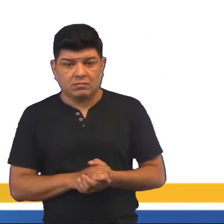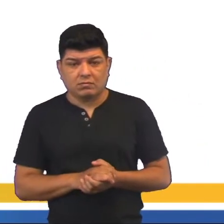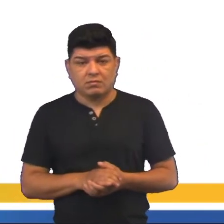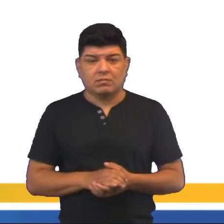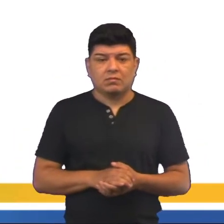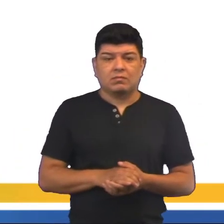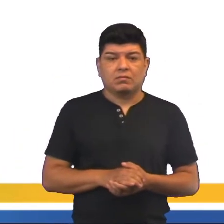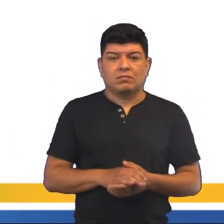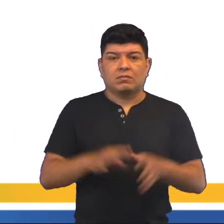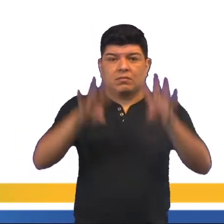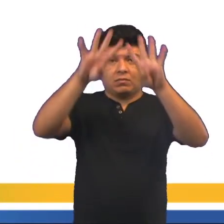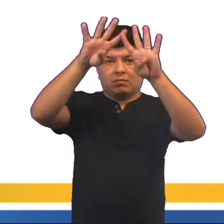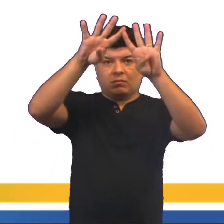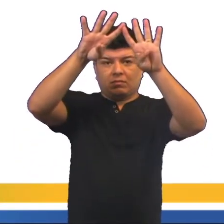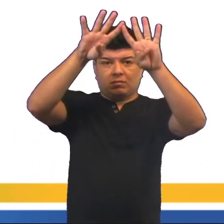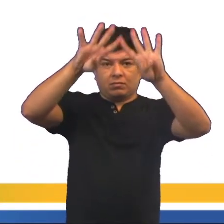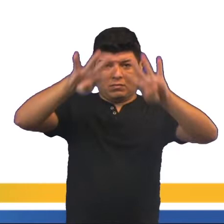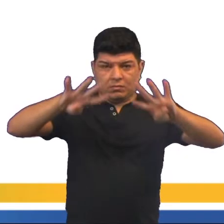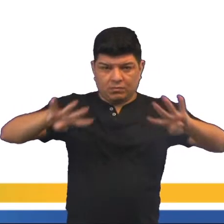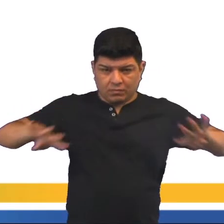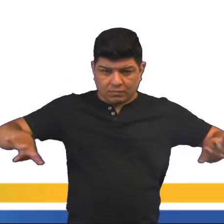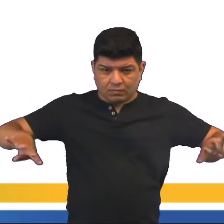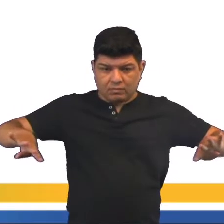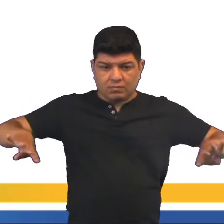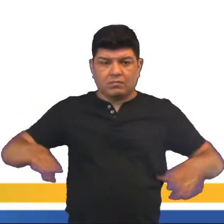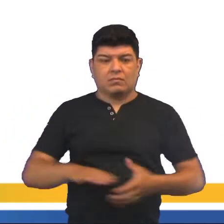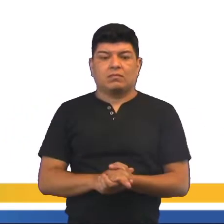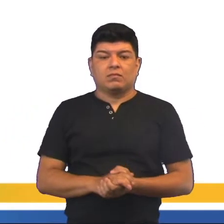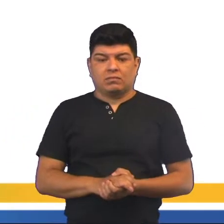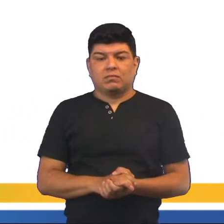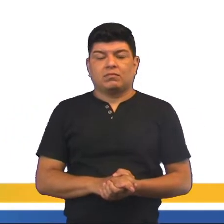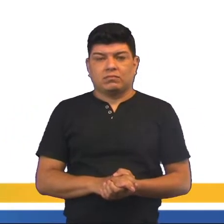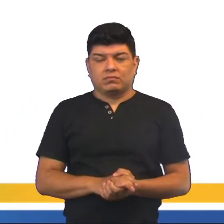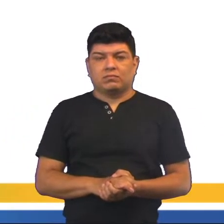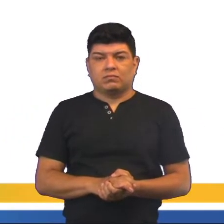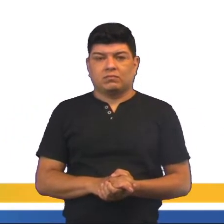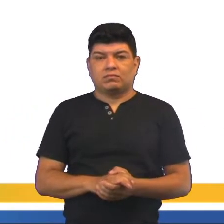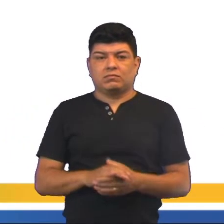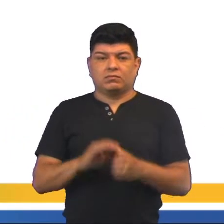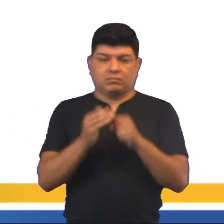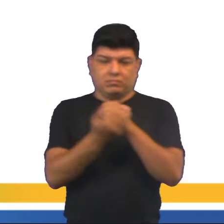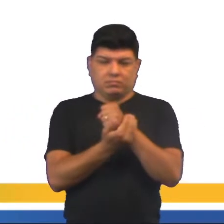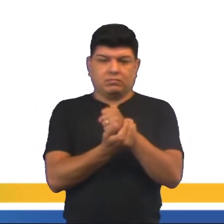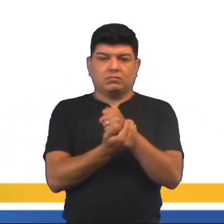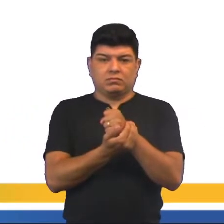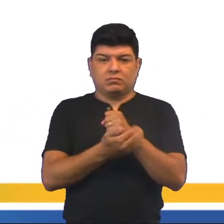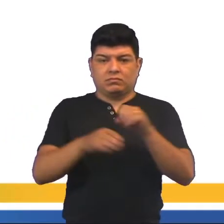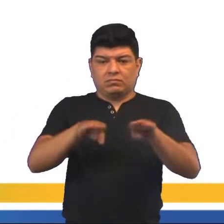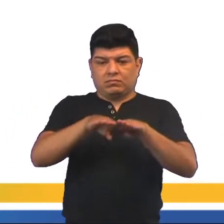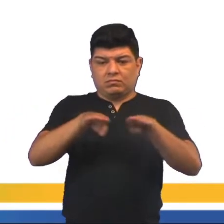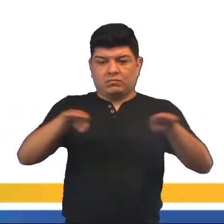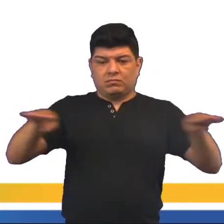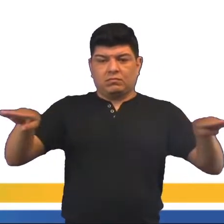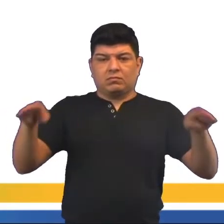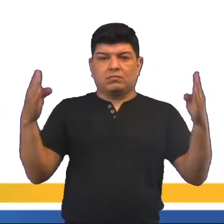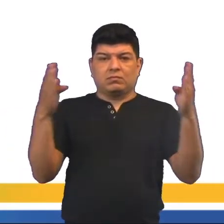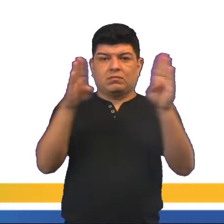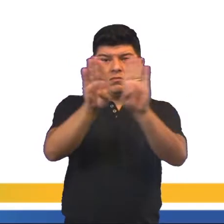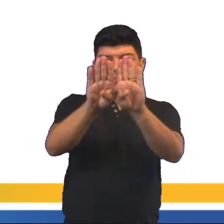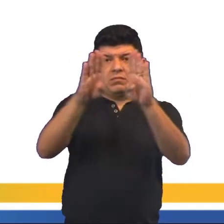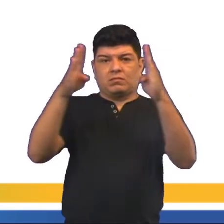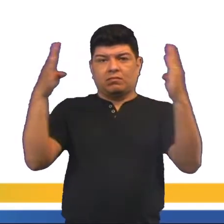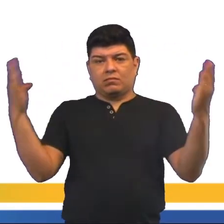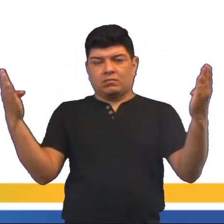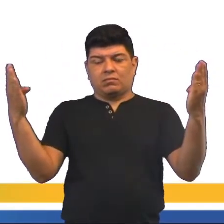Cortina, né? A peça geral em tecido, geralmente em tecido, que resguarda aí o palco, né? Abre e fecha nas